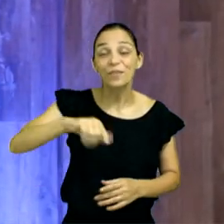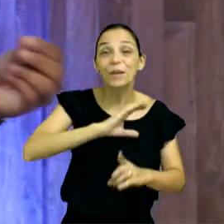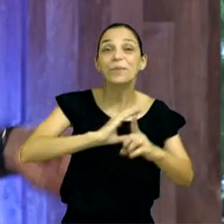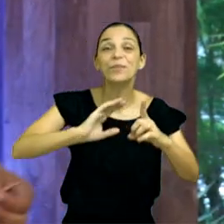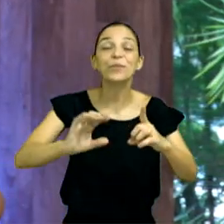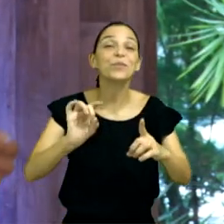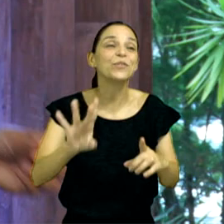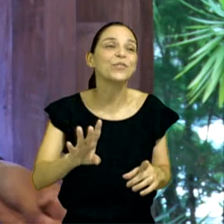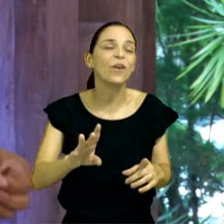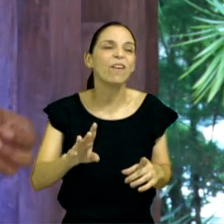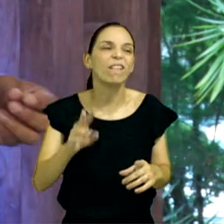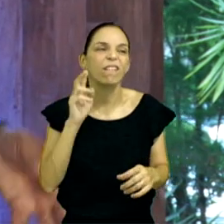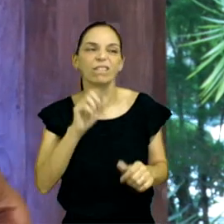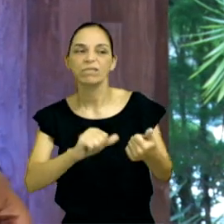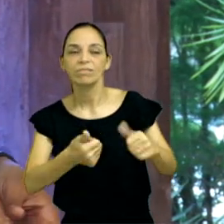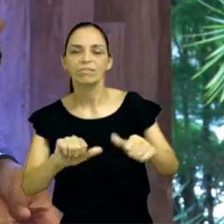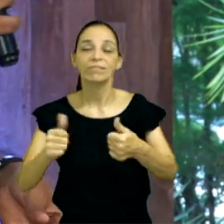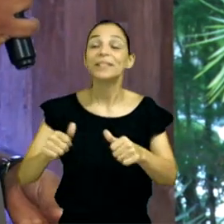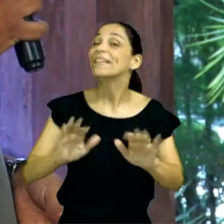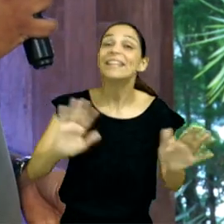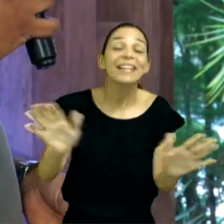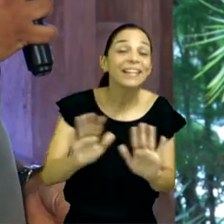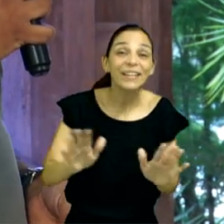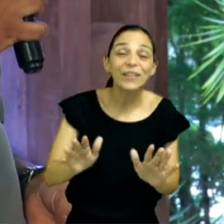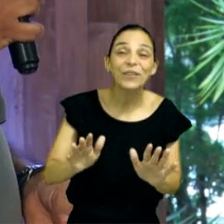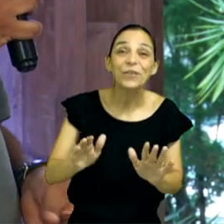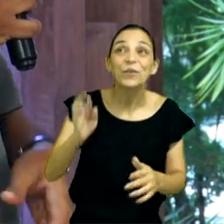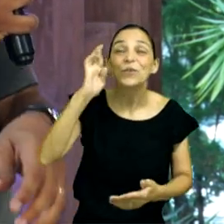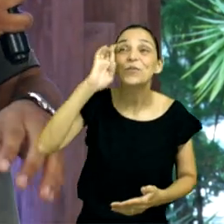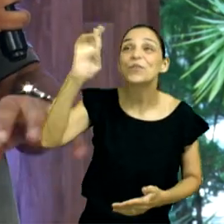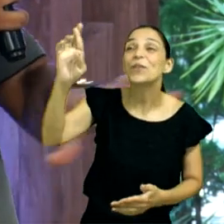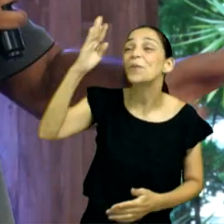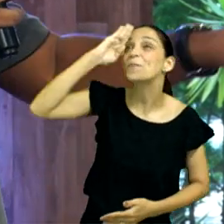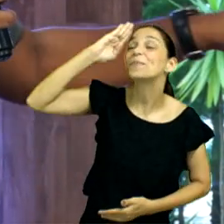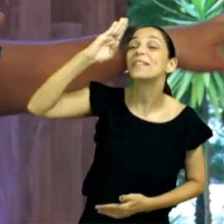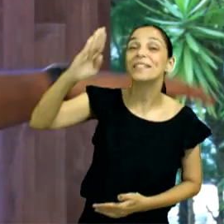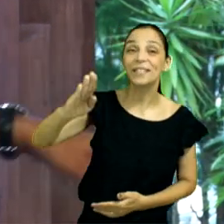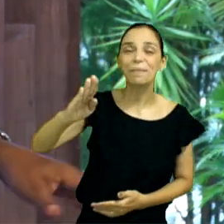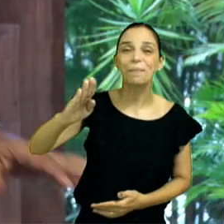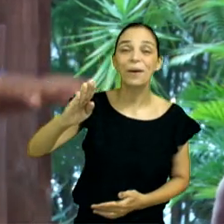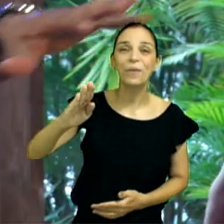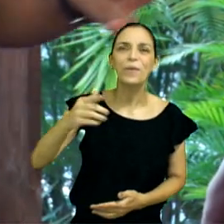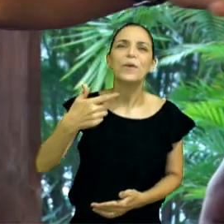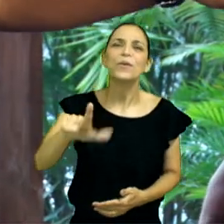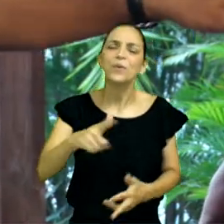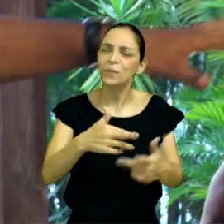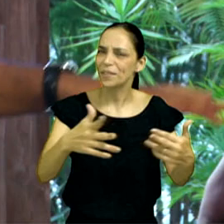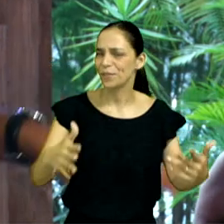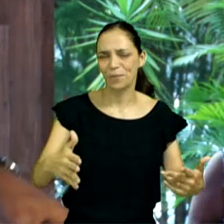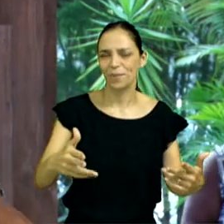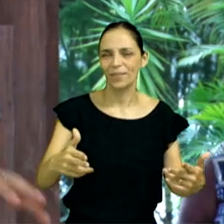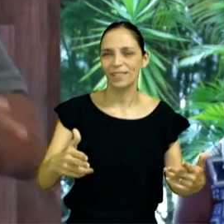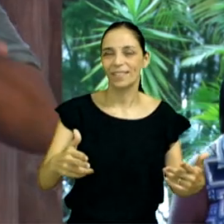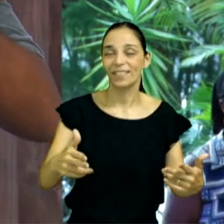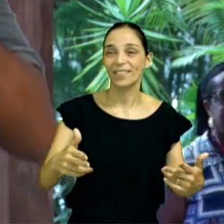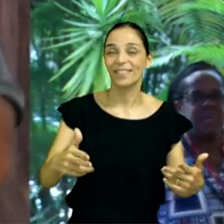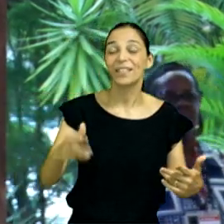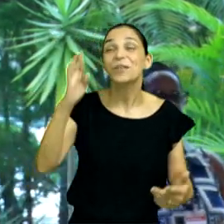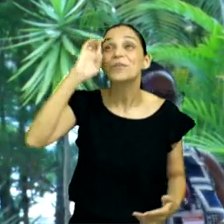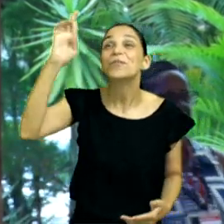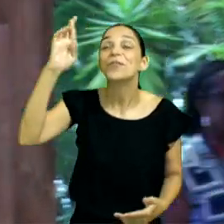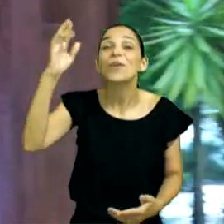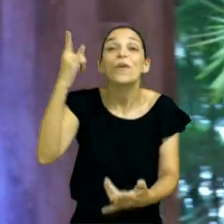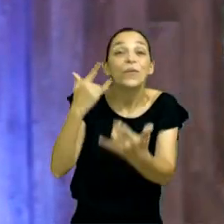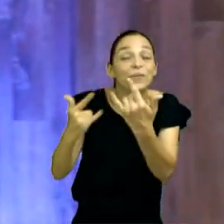A atração principal aqui é o Senhor, amados. Amém? Aliás, tudo mais não é atração. Ele é que nos atrai.